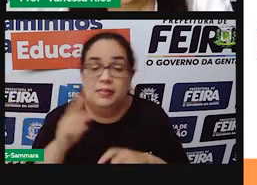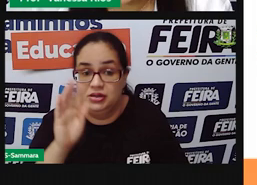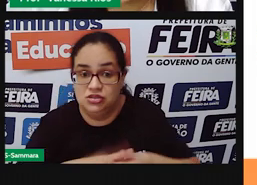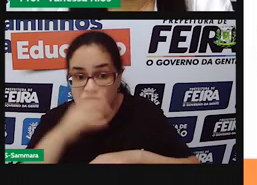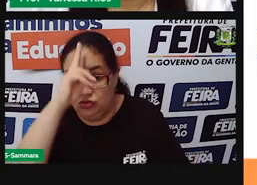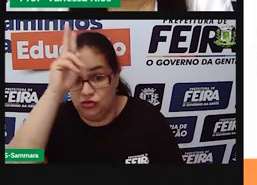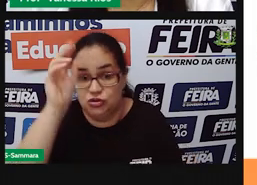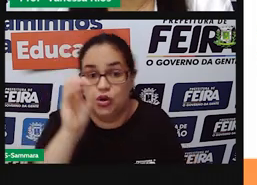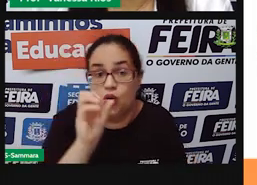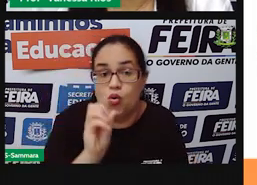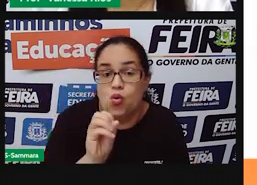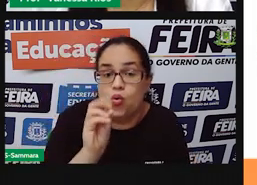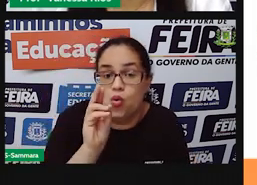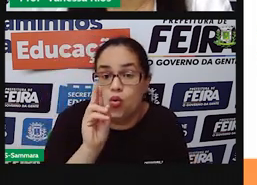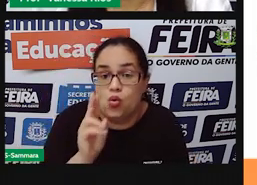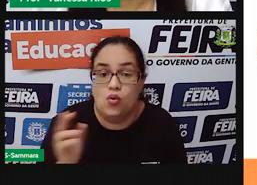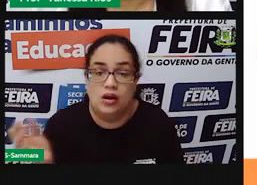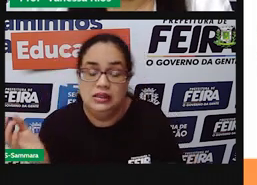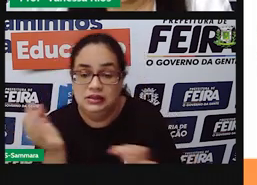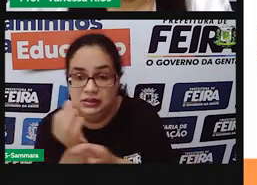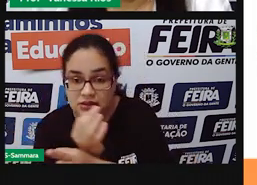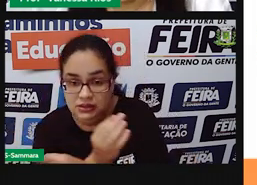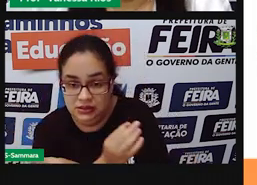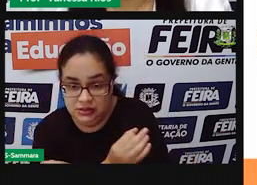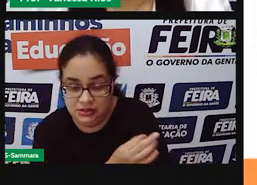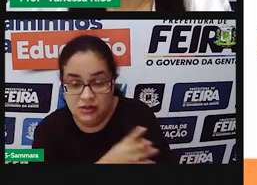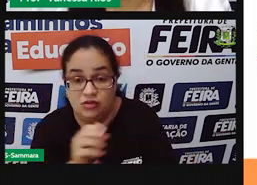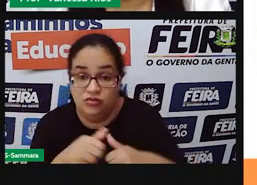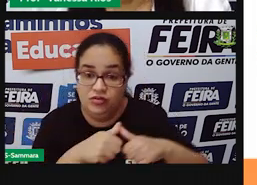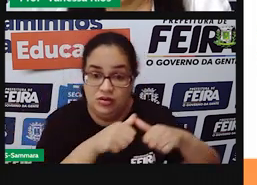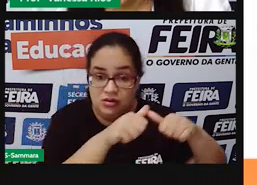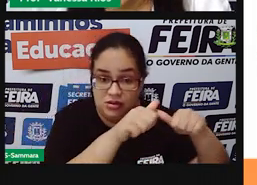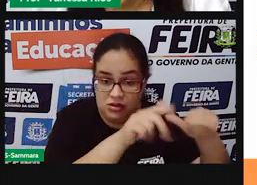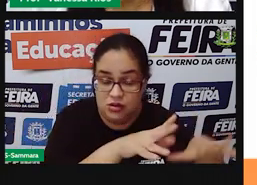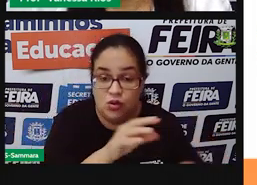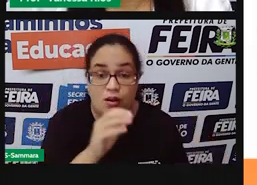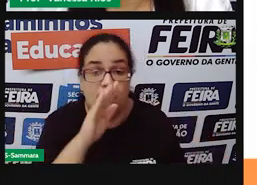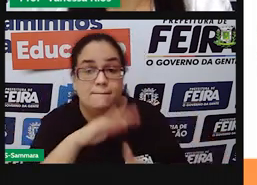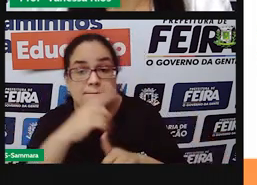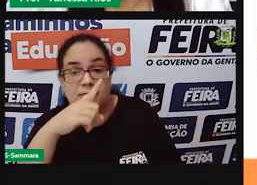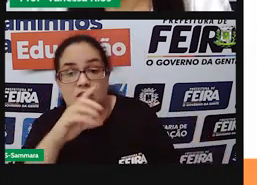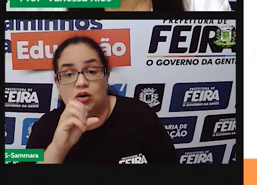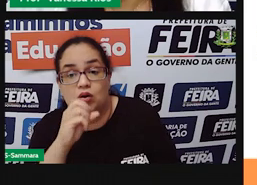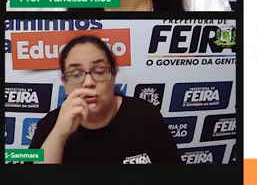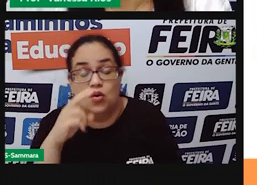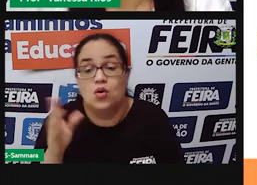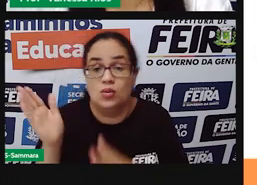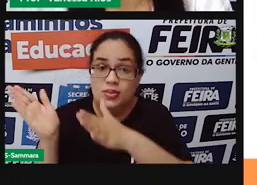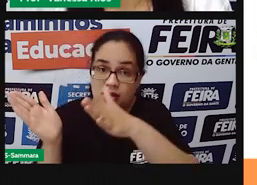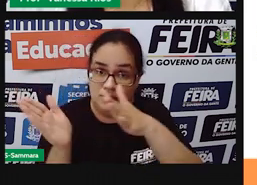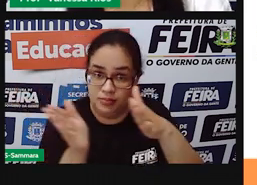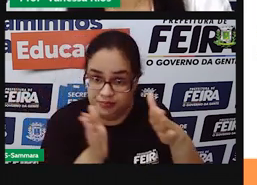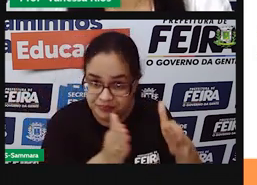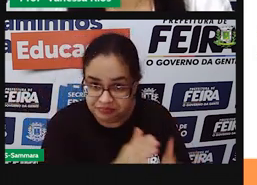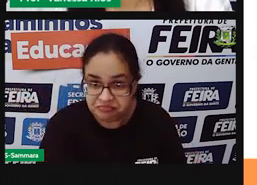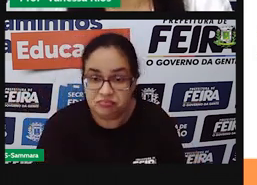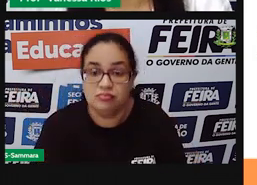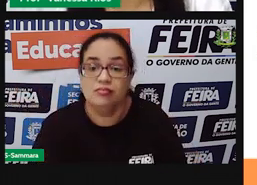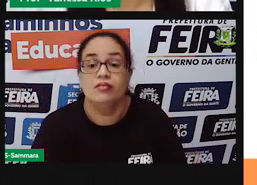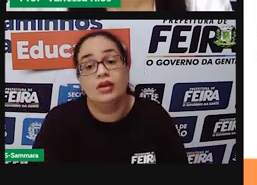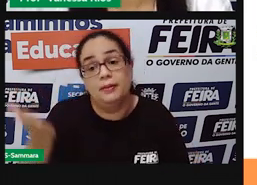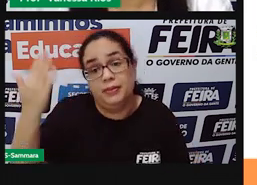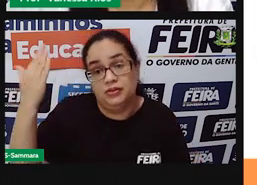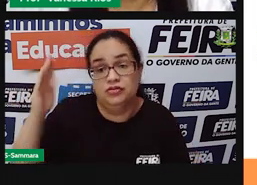aí é o OU. A terminação conservou radical e terminou em OU. E o tempo, pretérito,